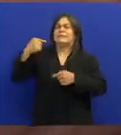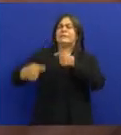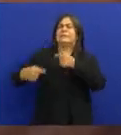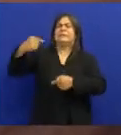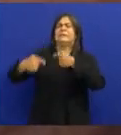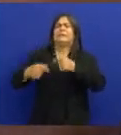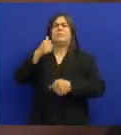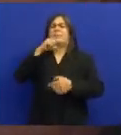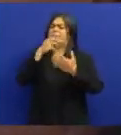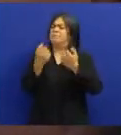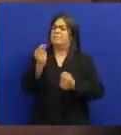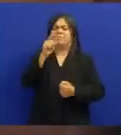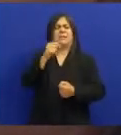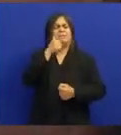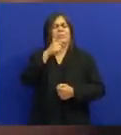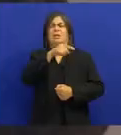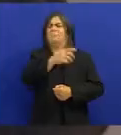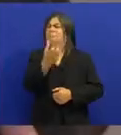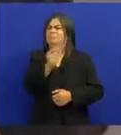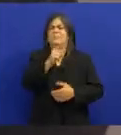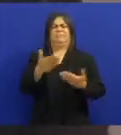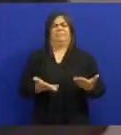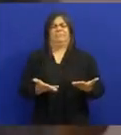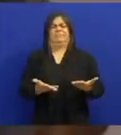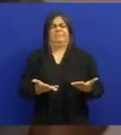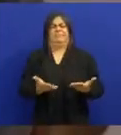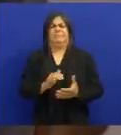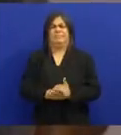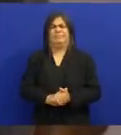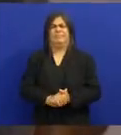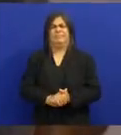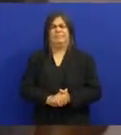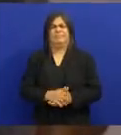Com ela A mulher não queria aceitar Porque a mãe dizia